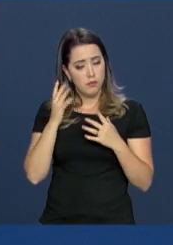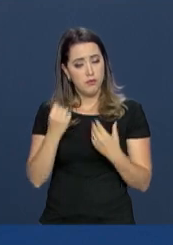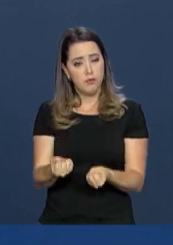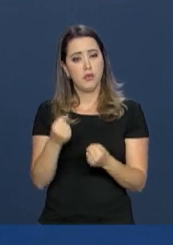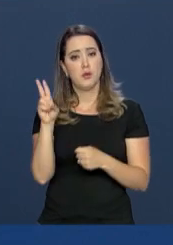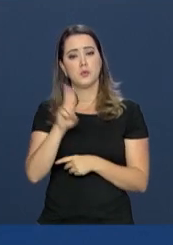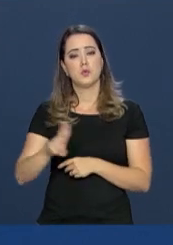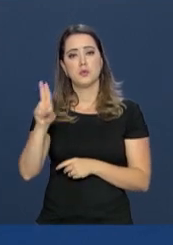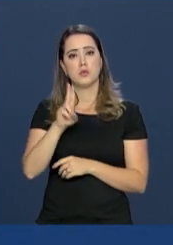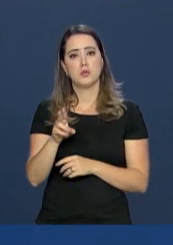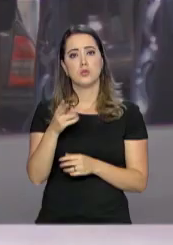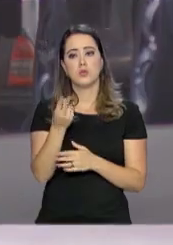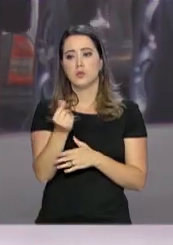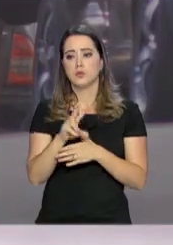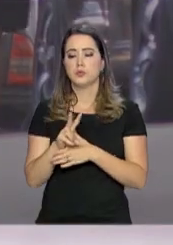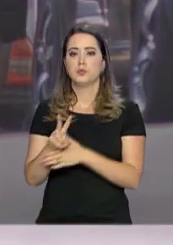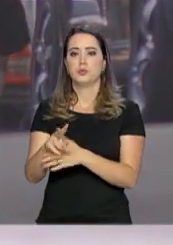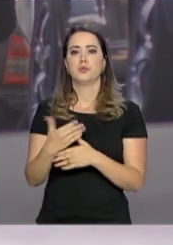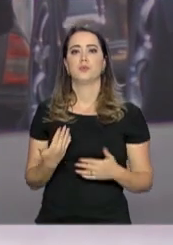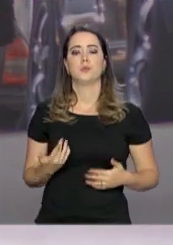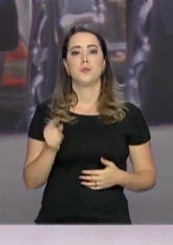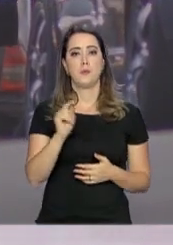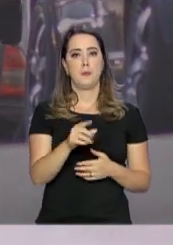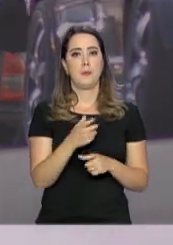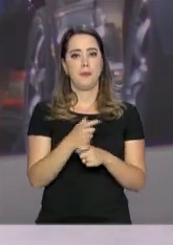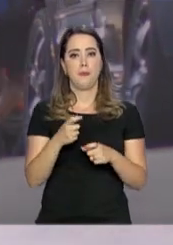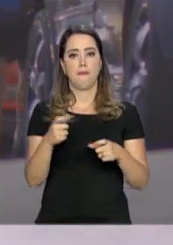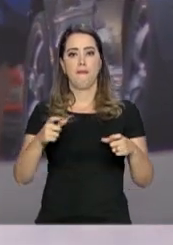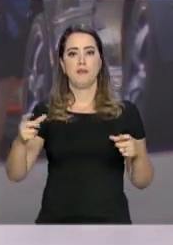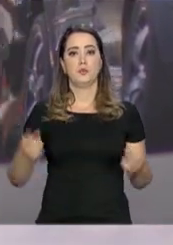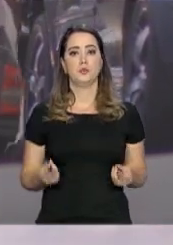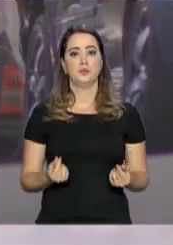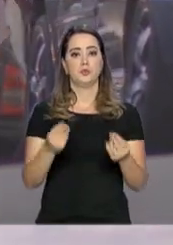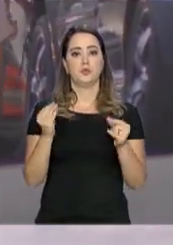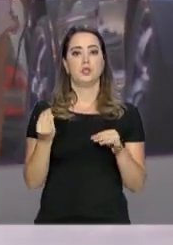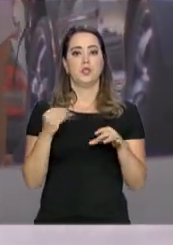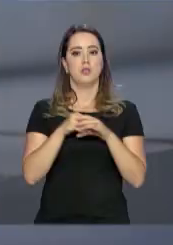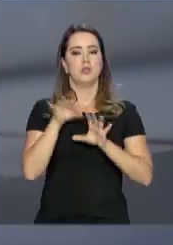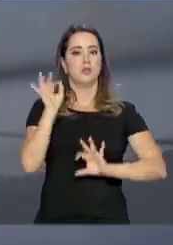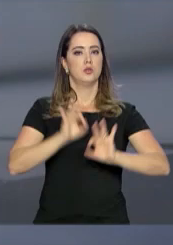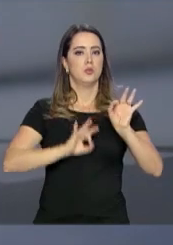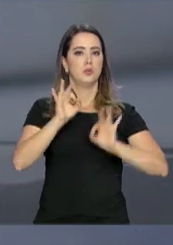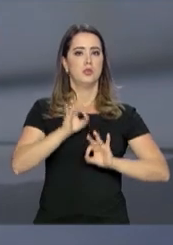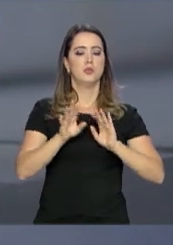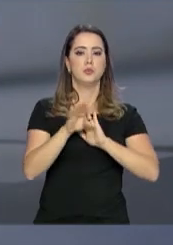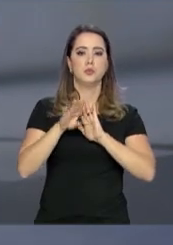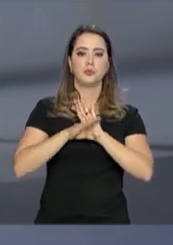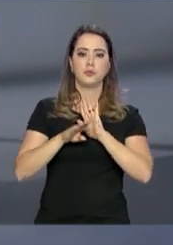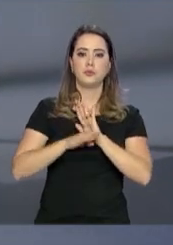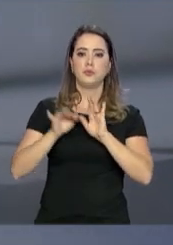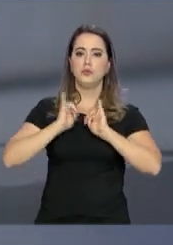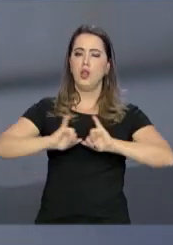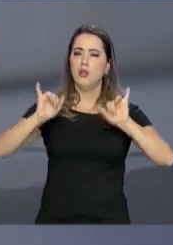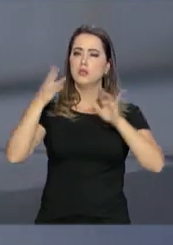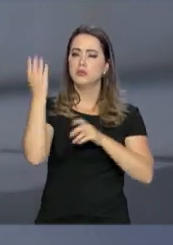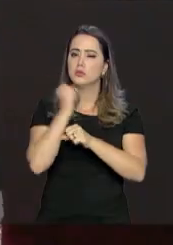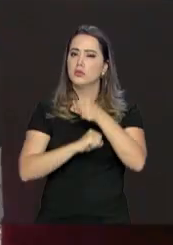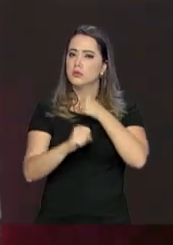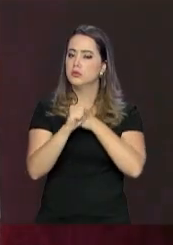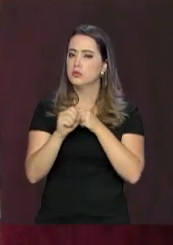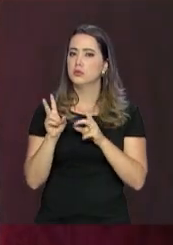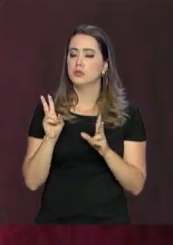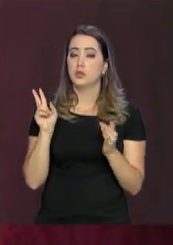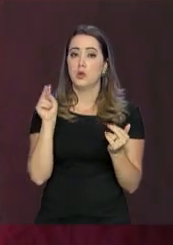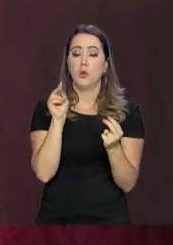no microcrédito. A ampliação dos recursos ocorre dentro do Plano Progredir. Lançado no ano passado, ele